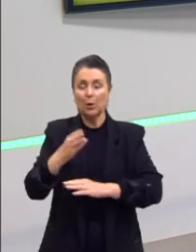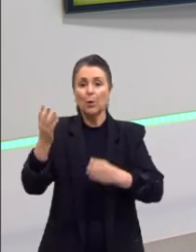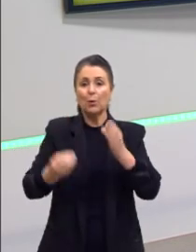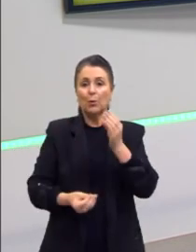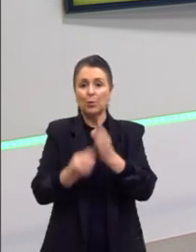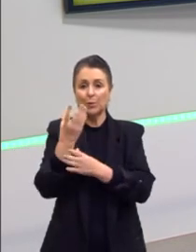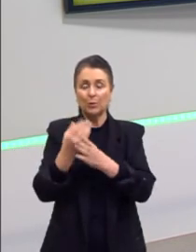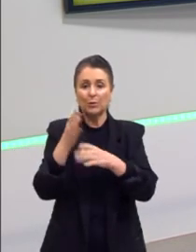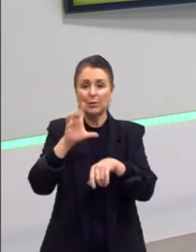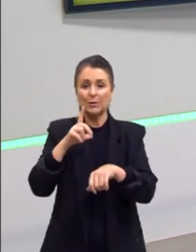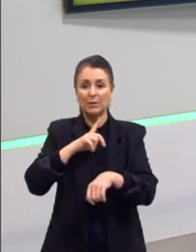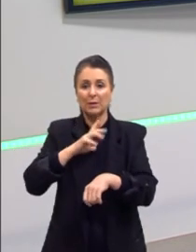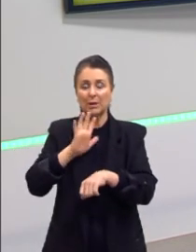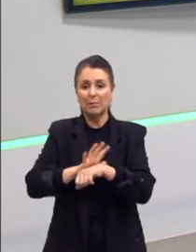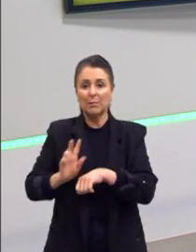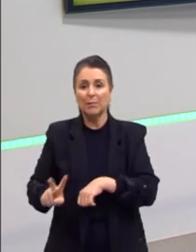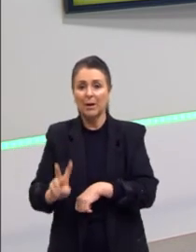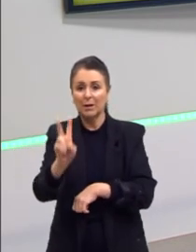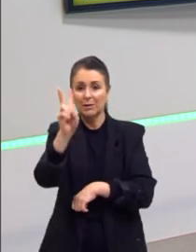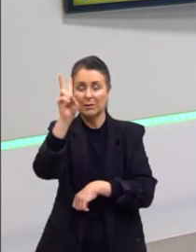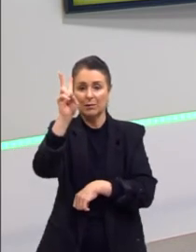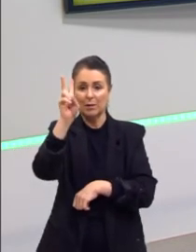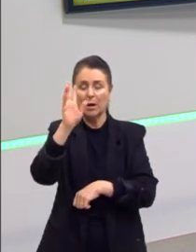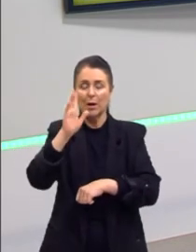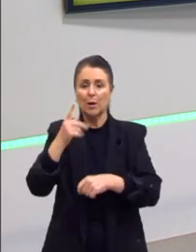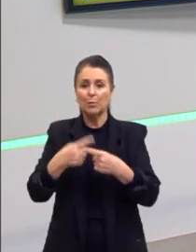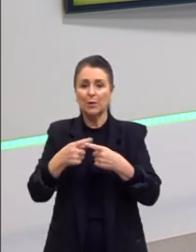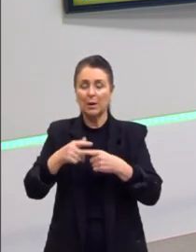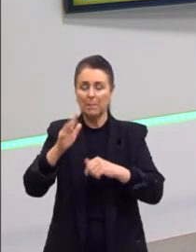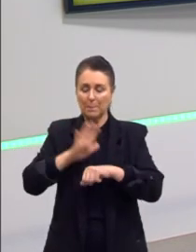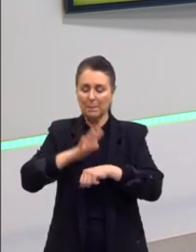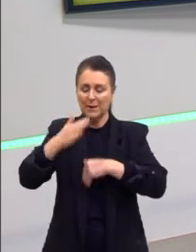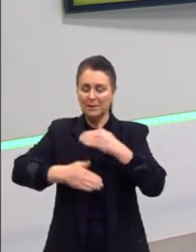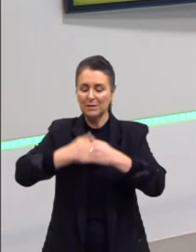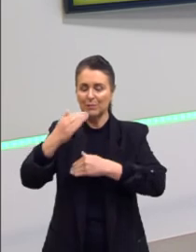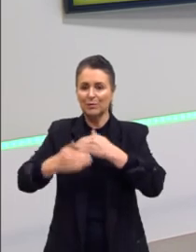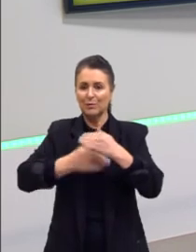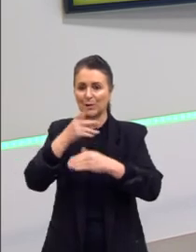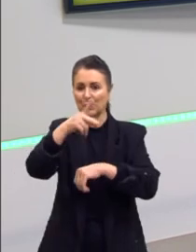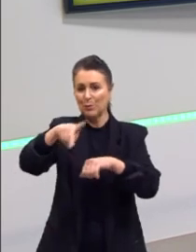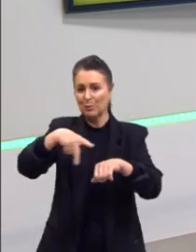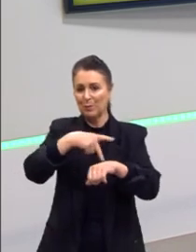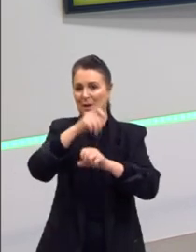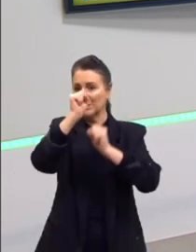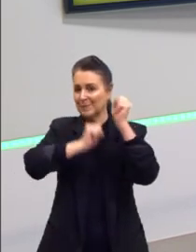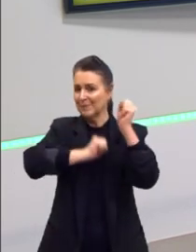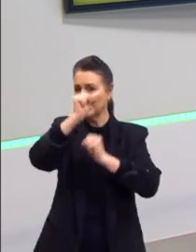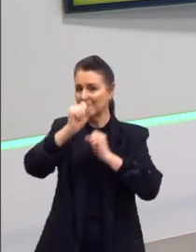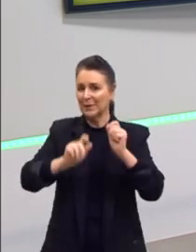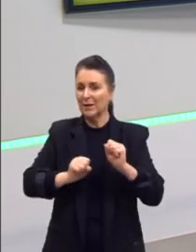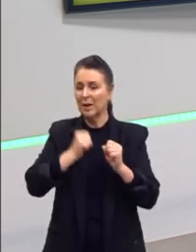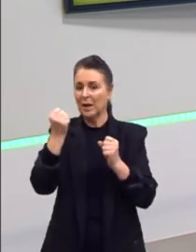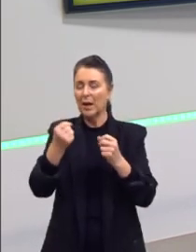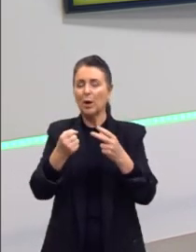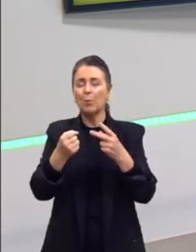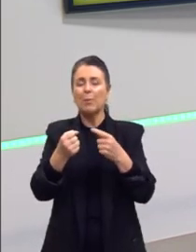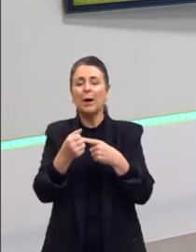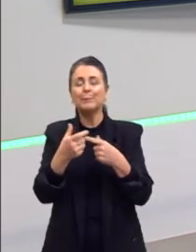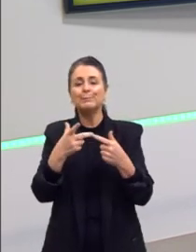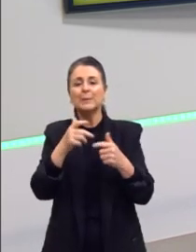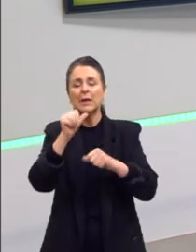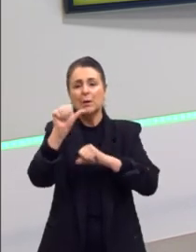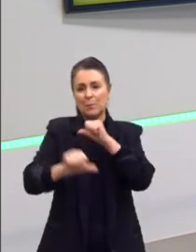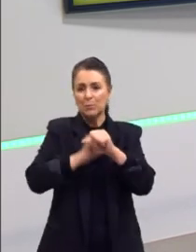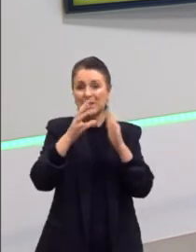considerado mais desenvolvido, então isso ajudaria a nossa economia. Isso era uma mudança de paradigma, e Vargas vai